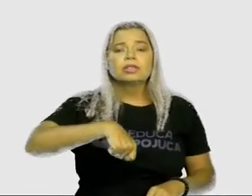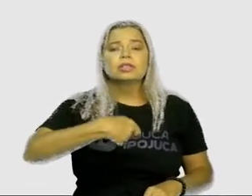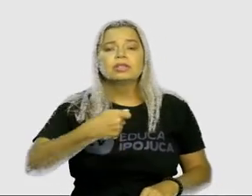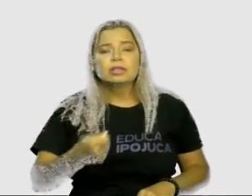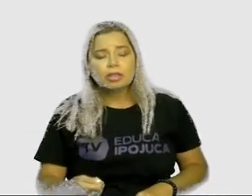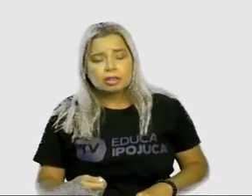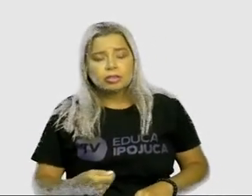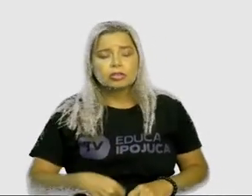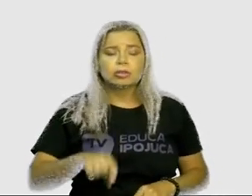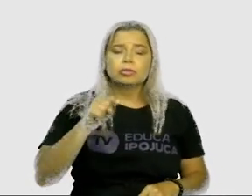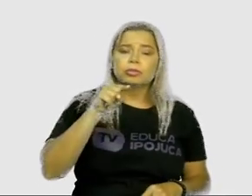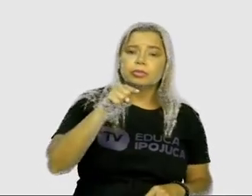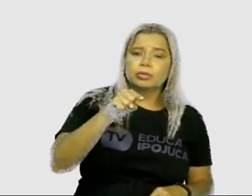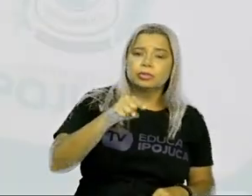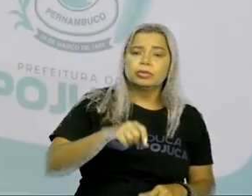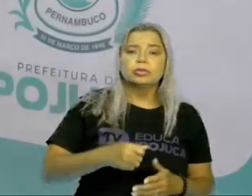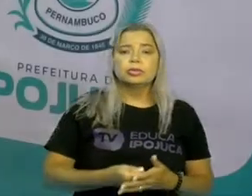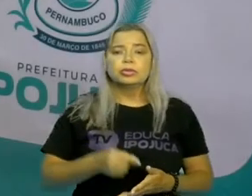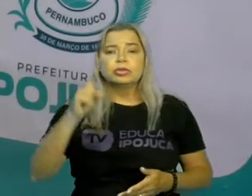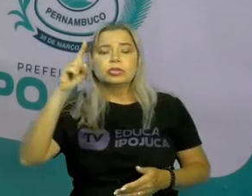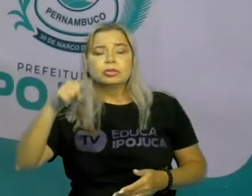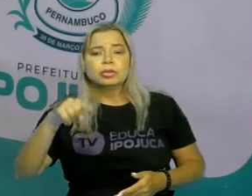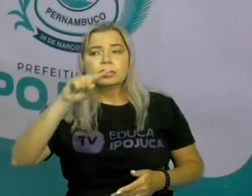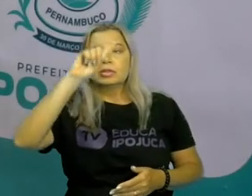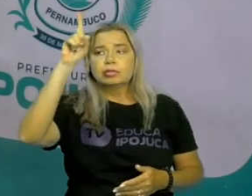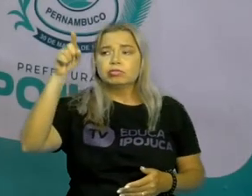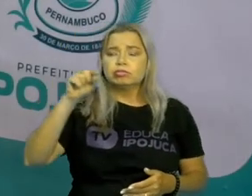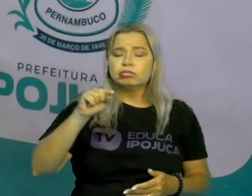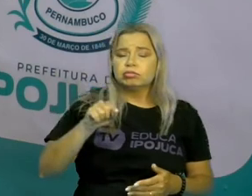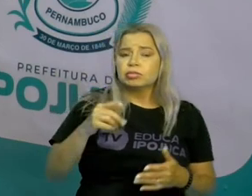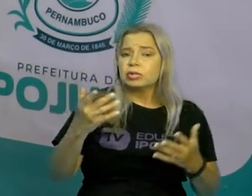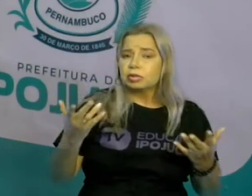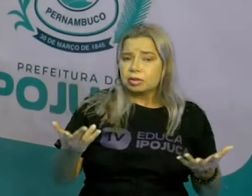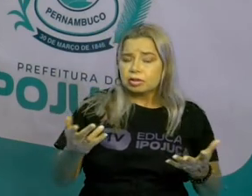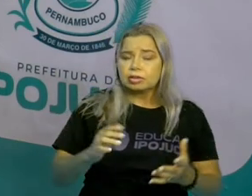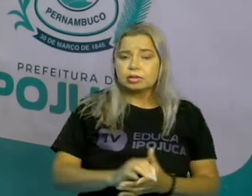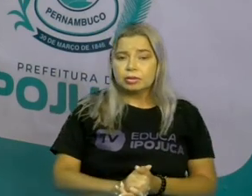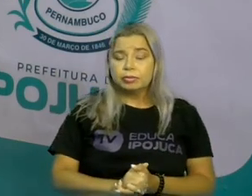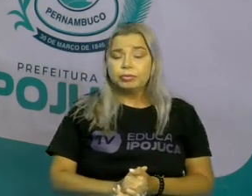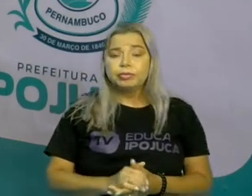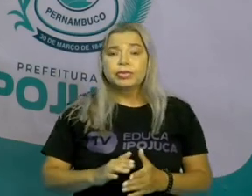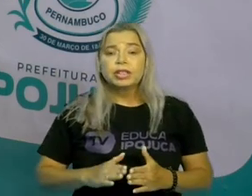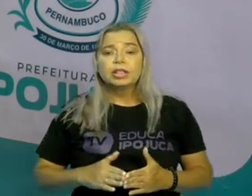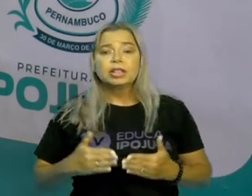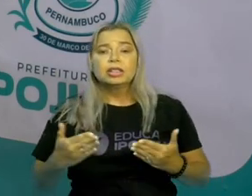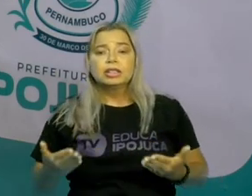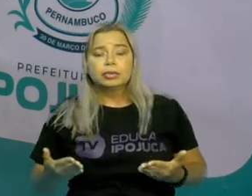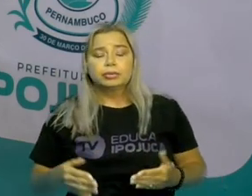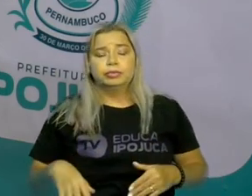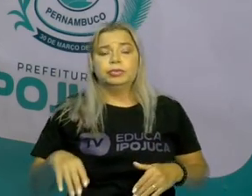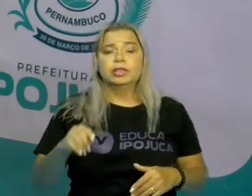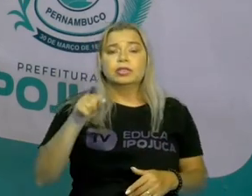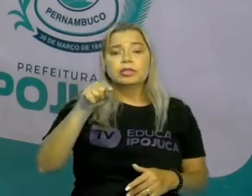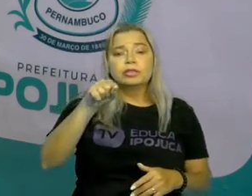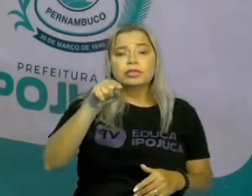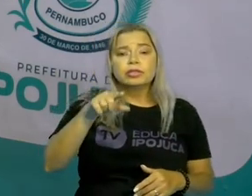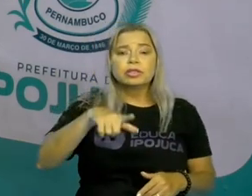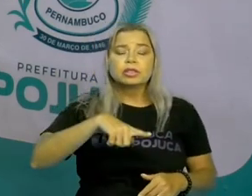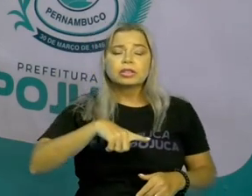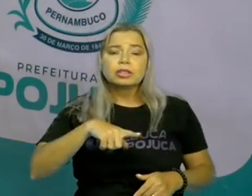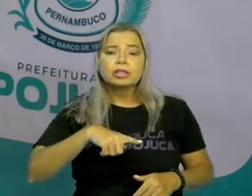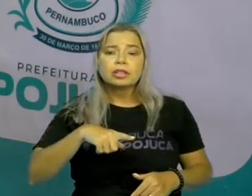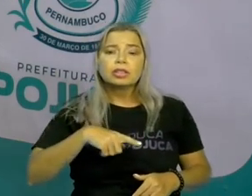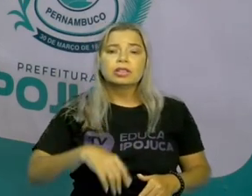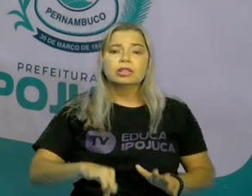melhor entendimento do que o texto deve passar para o leitor. Como assim, professora? Você vai ter um texto. E esse texto,